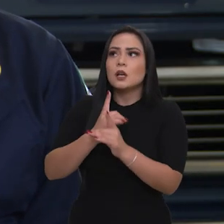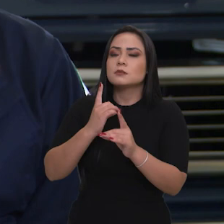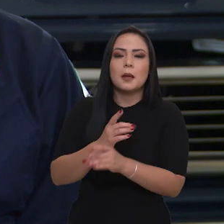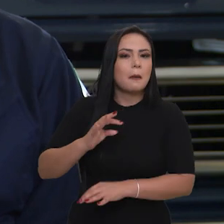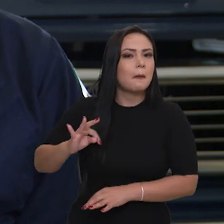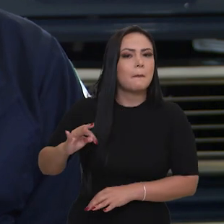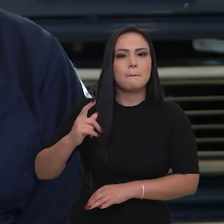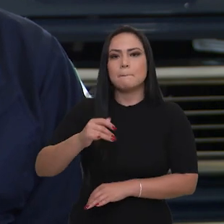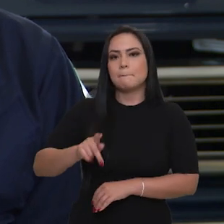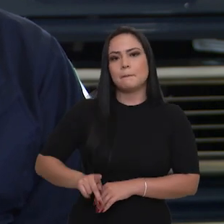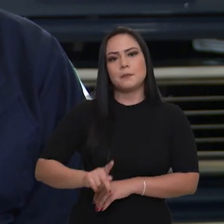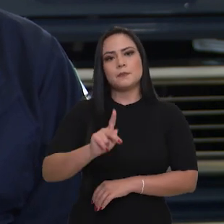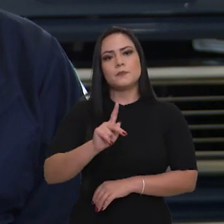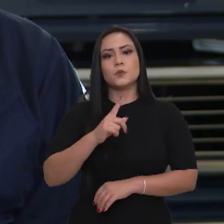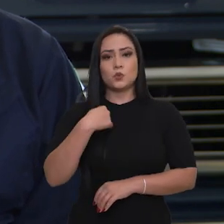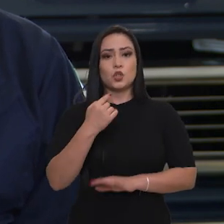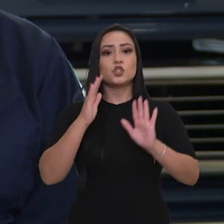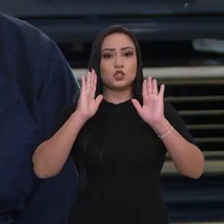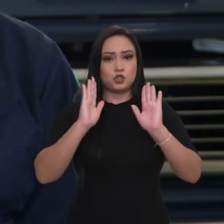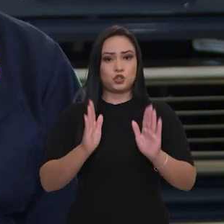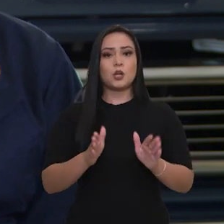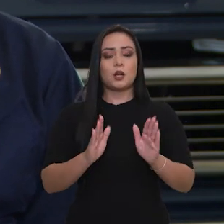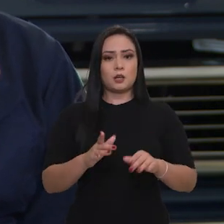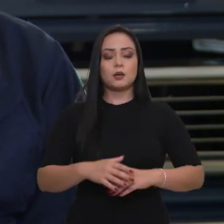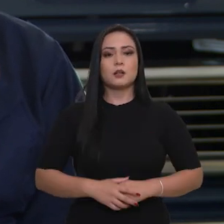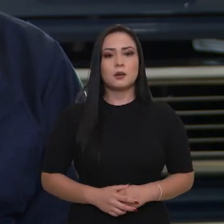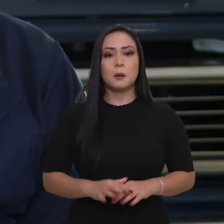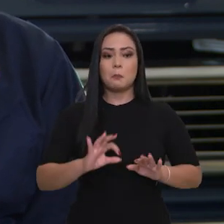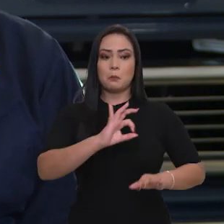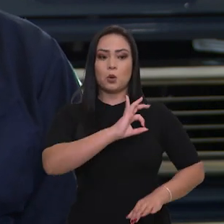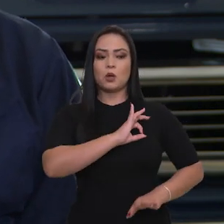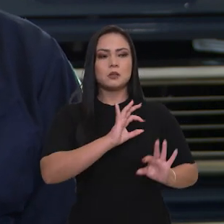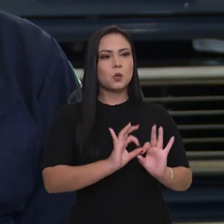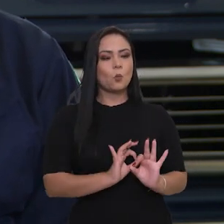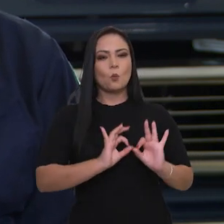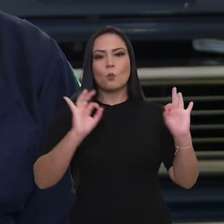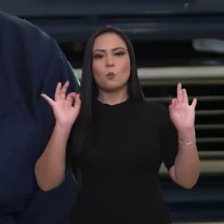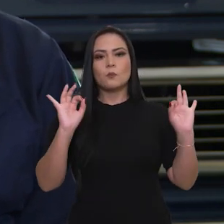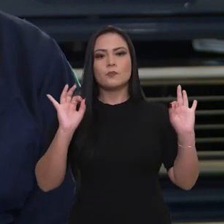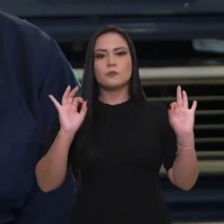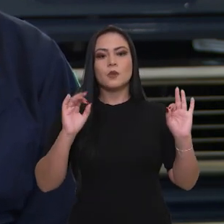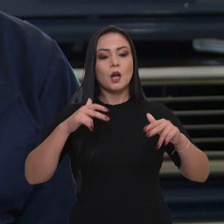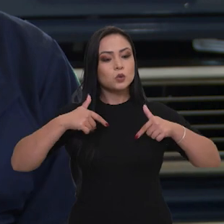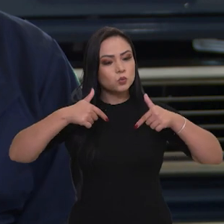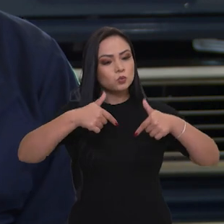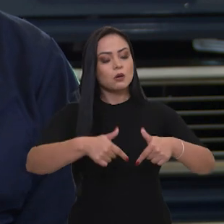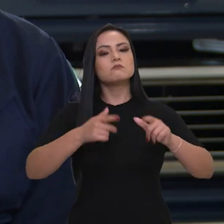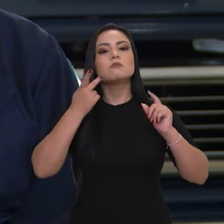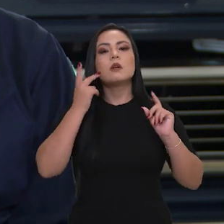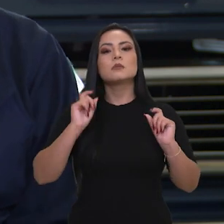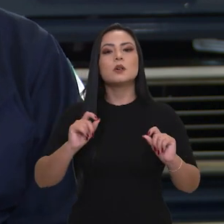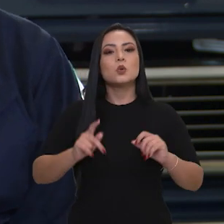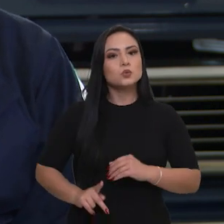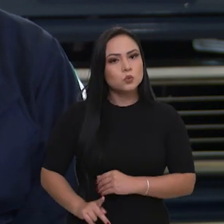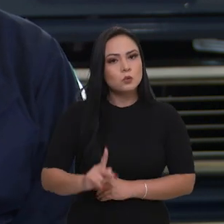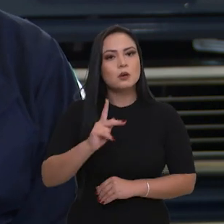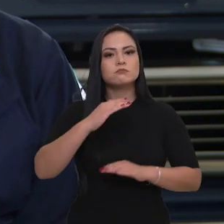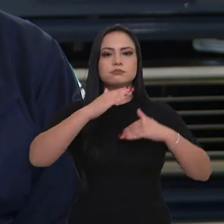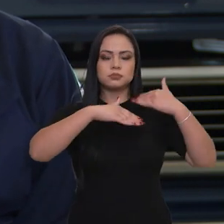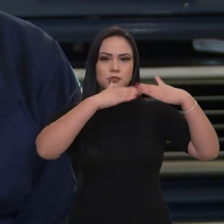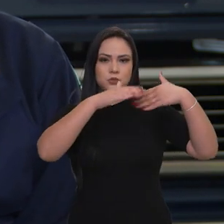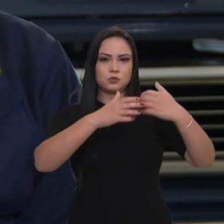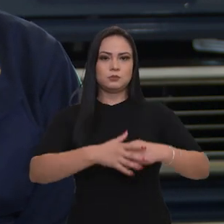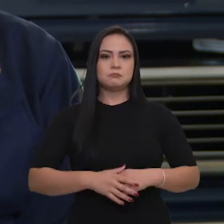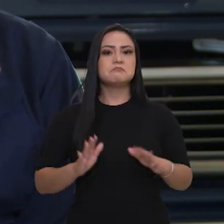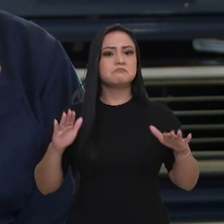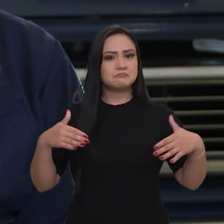isso todo o tempo. Então, nós já somos uma polícia de excelência e atuamos para continuar